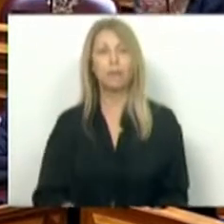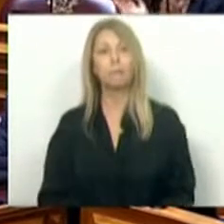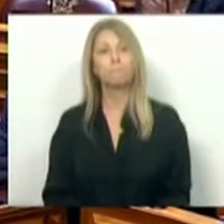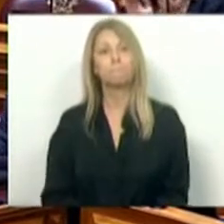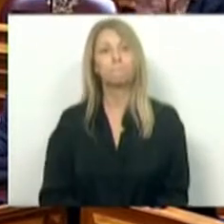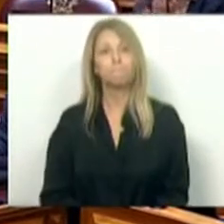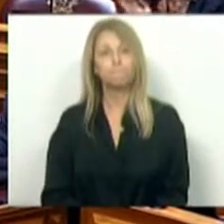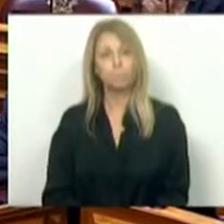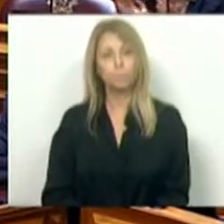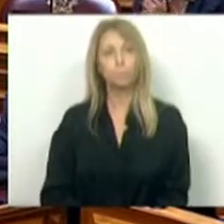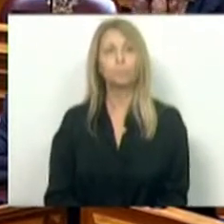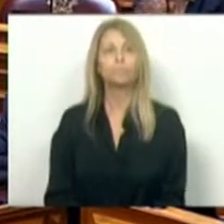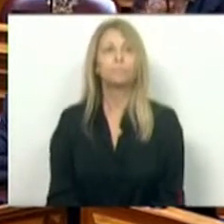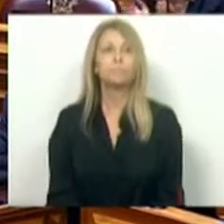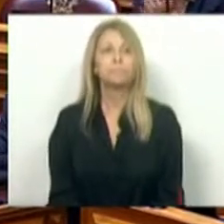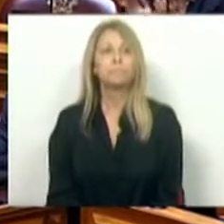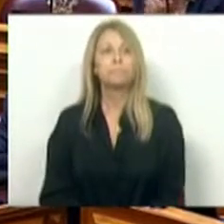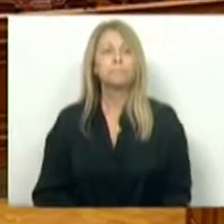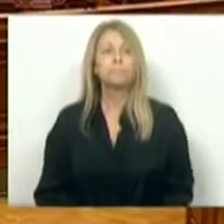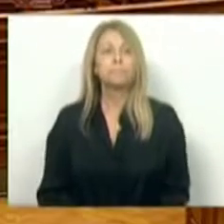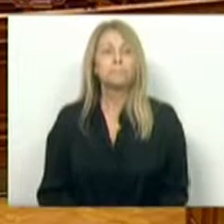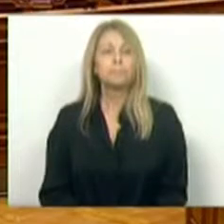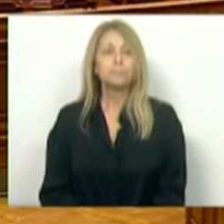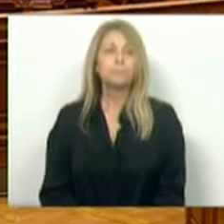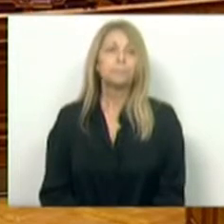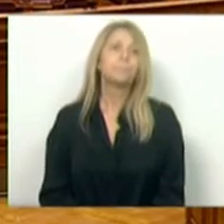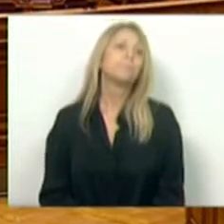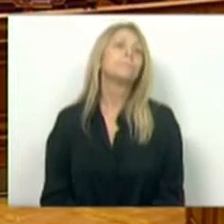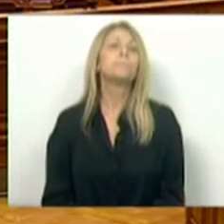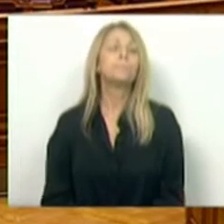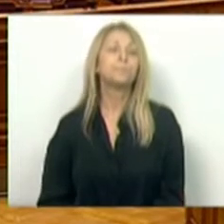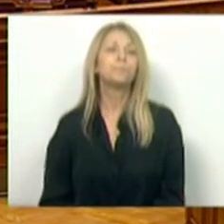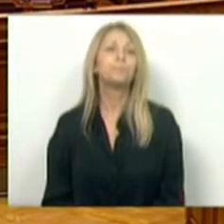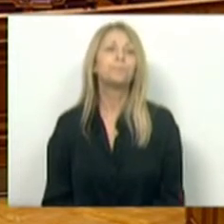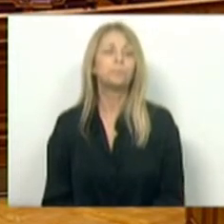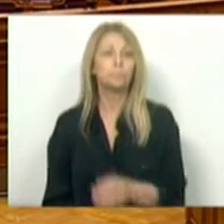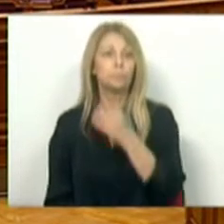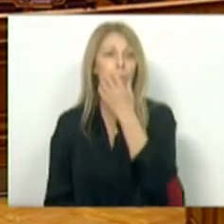Aplausos. Aplausos. Aplausos. Aplausos. Aplausos. Aplausos.